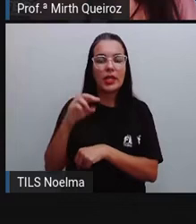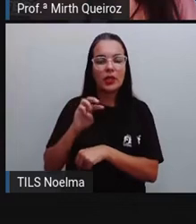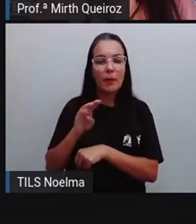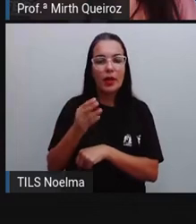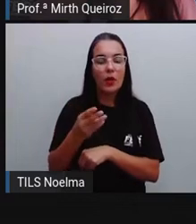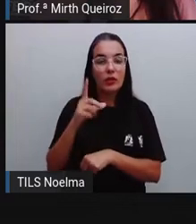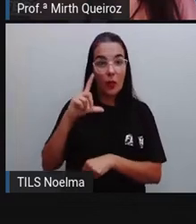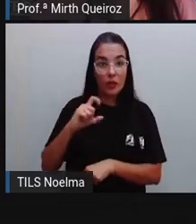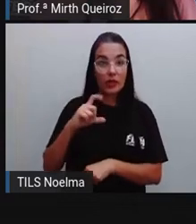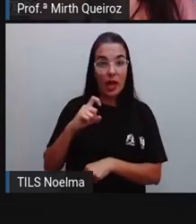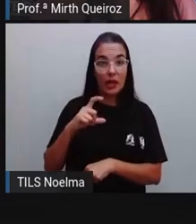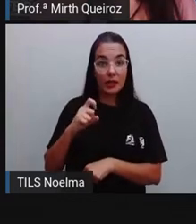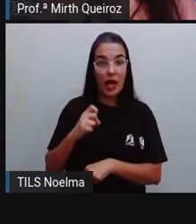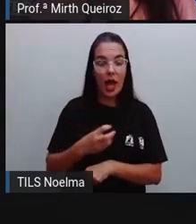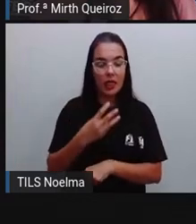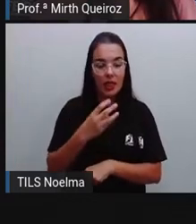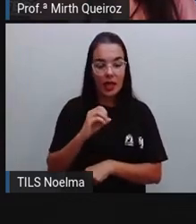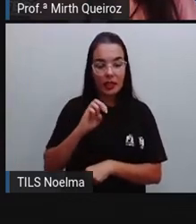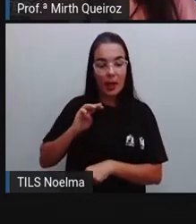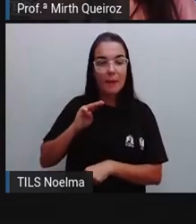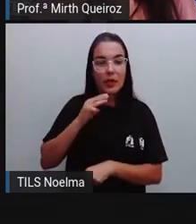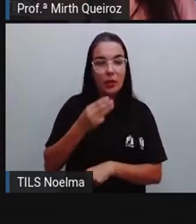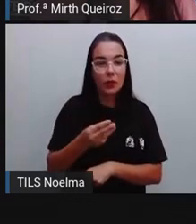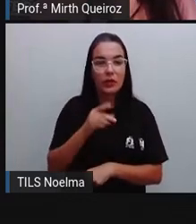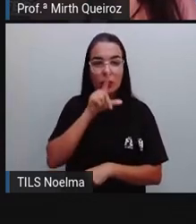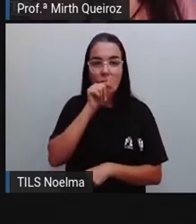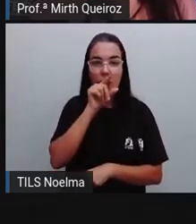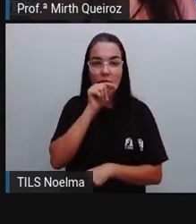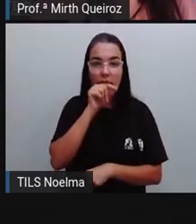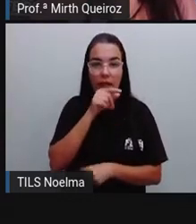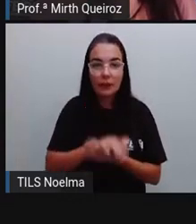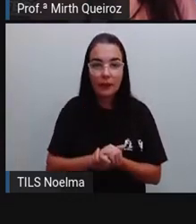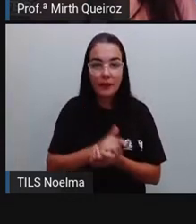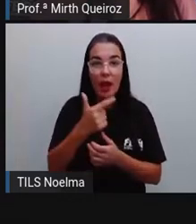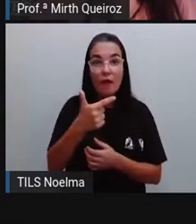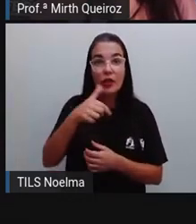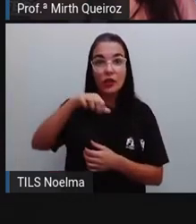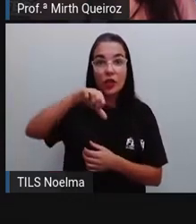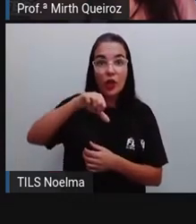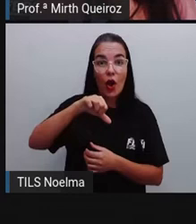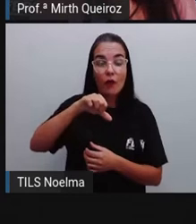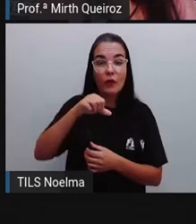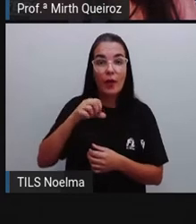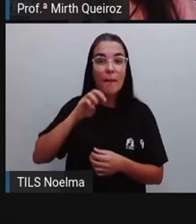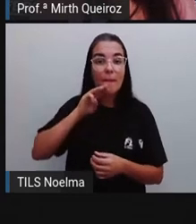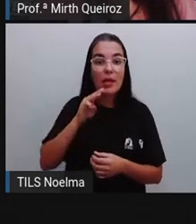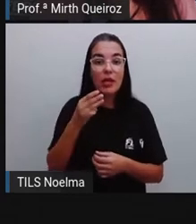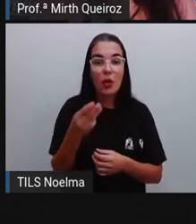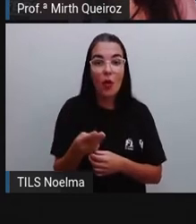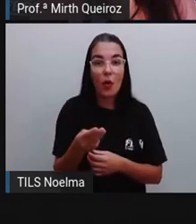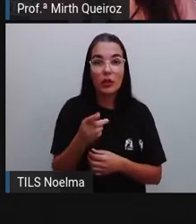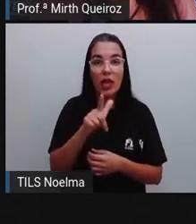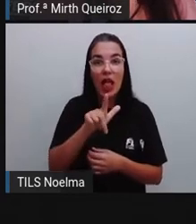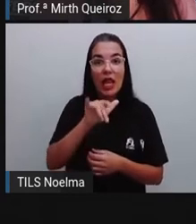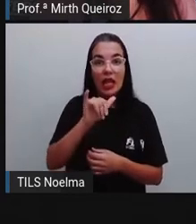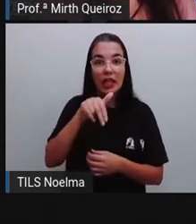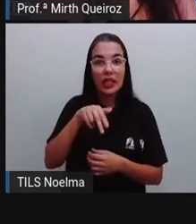no Instagram, 30 milhões no Twitter, 29 milhões no LinkedIn,